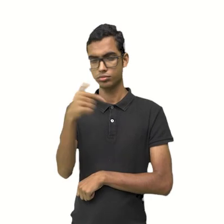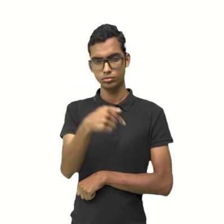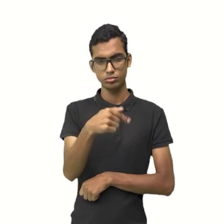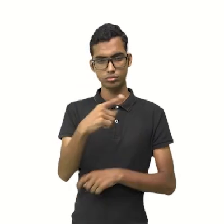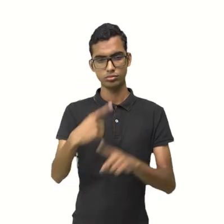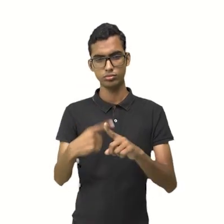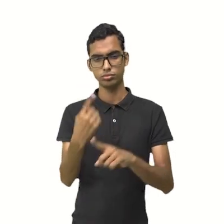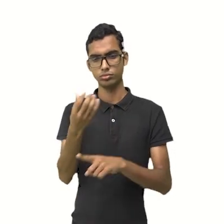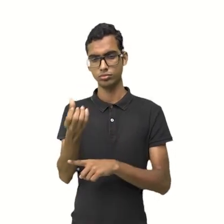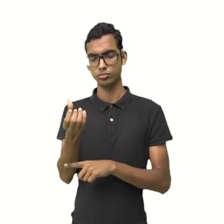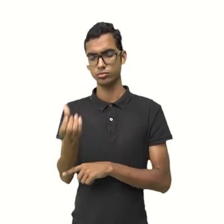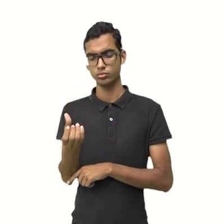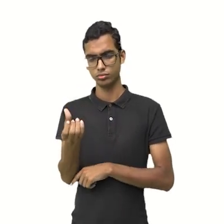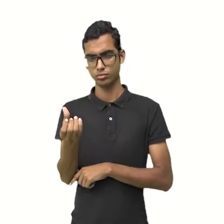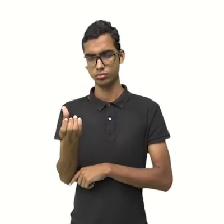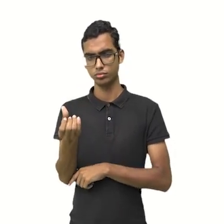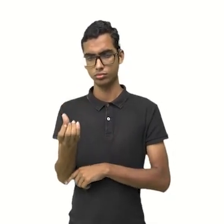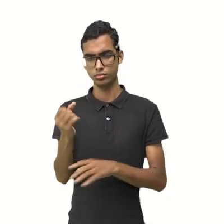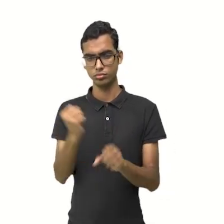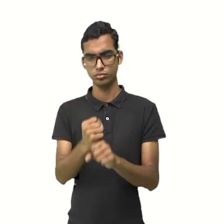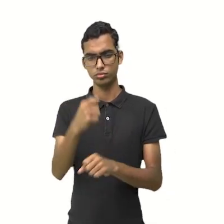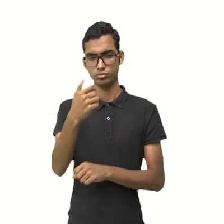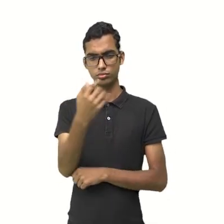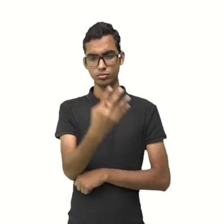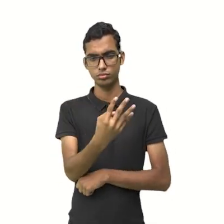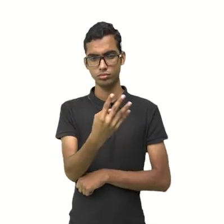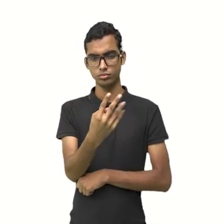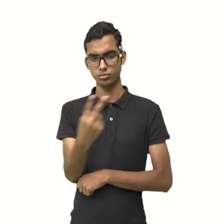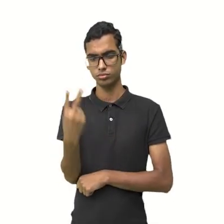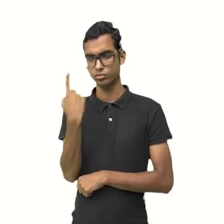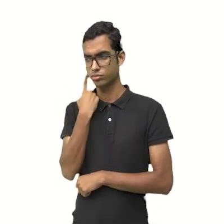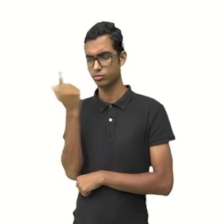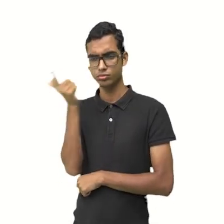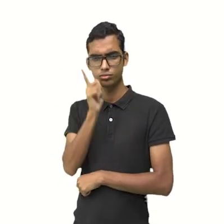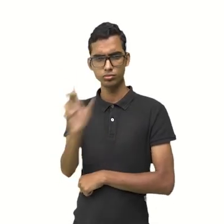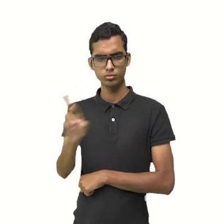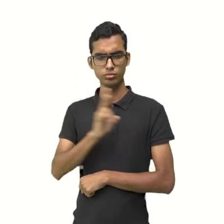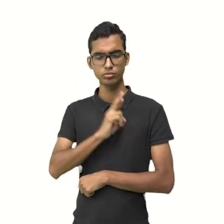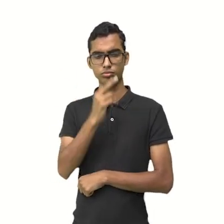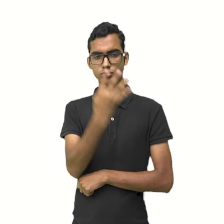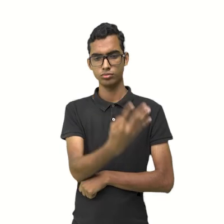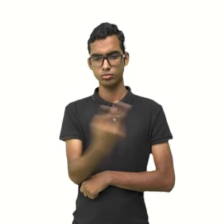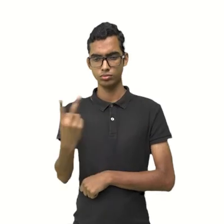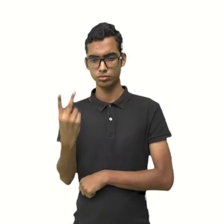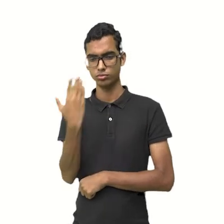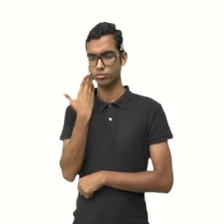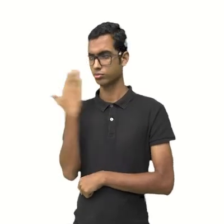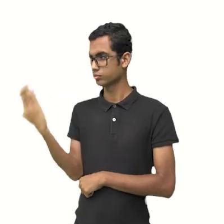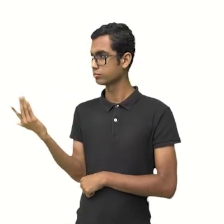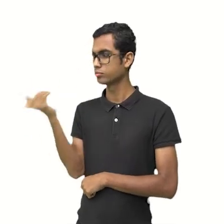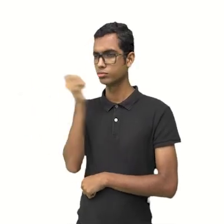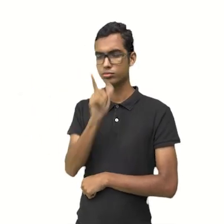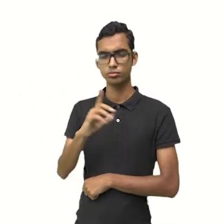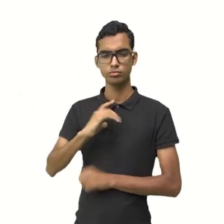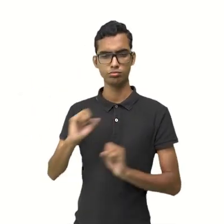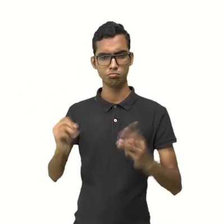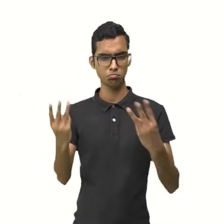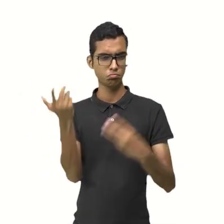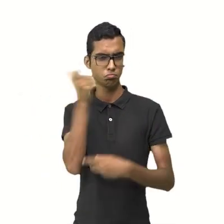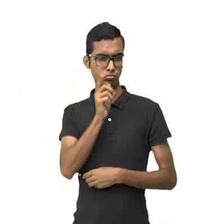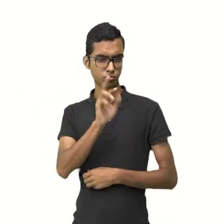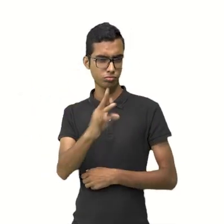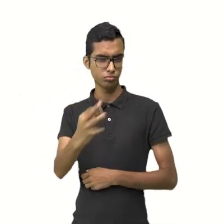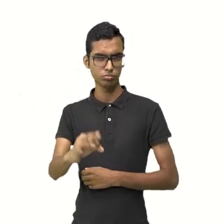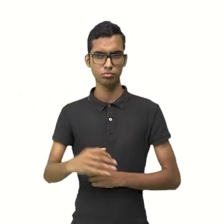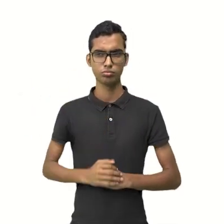confere. Então, 6, meu povo. Que, meu Deus, meus, 42. Show de bola, não